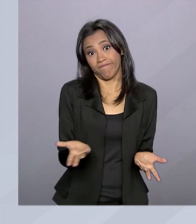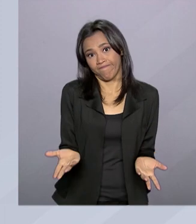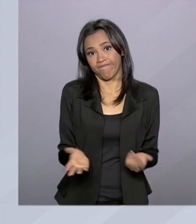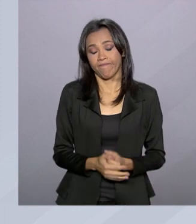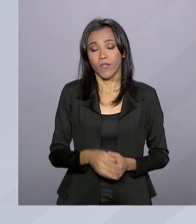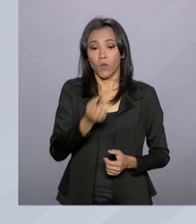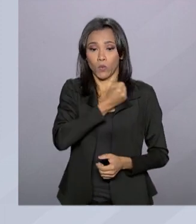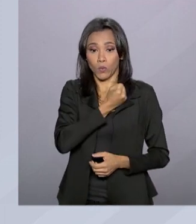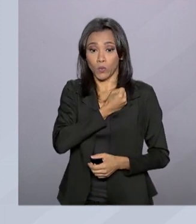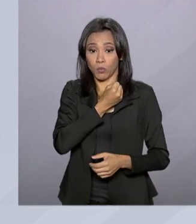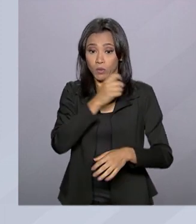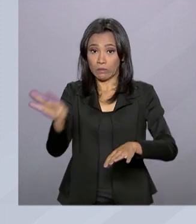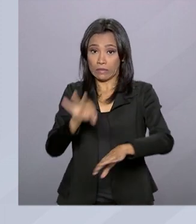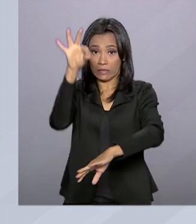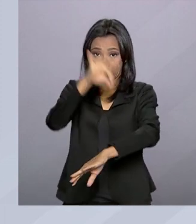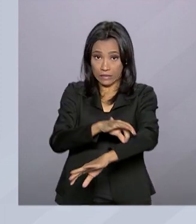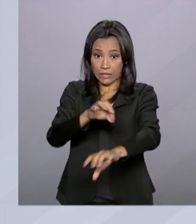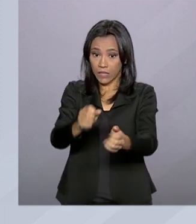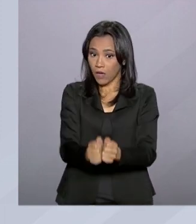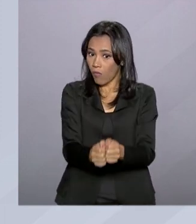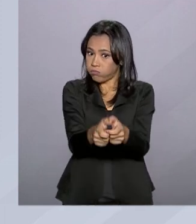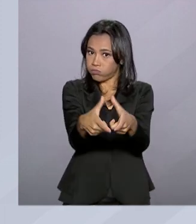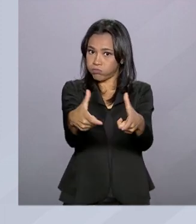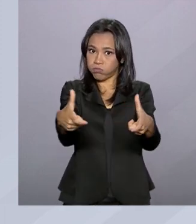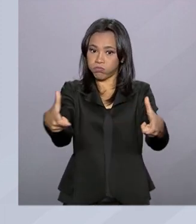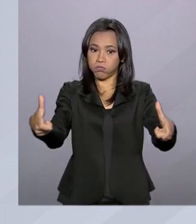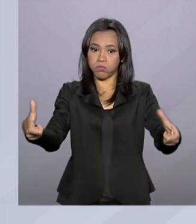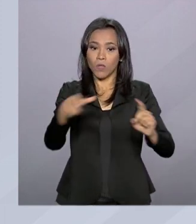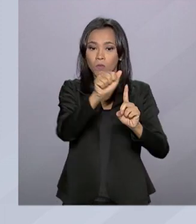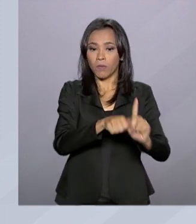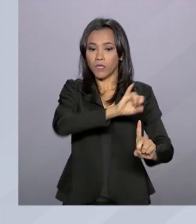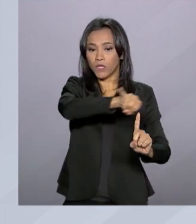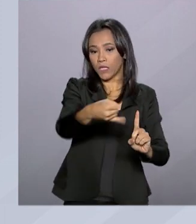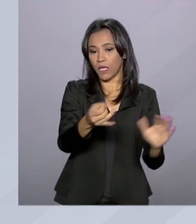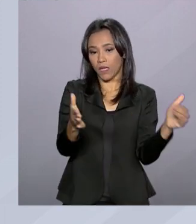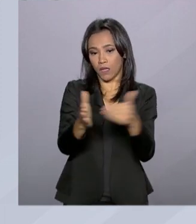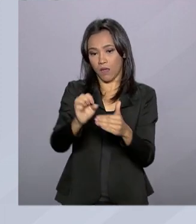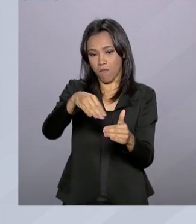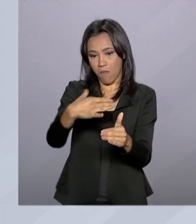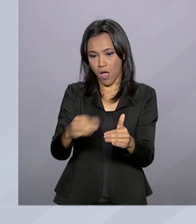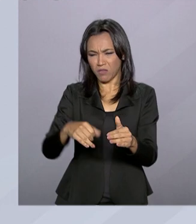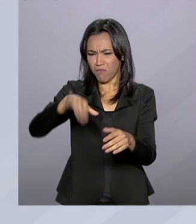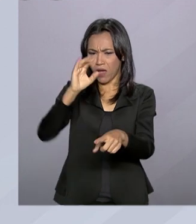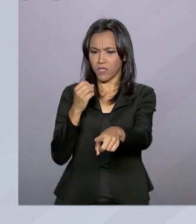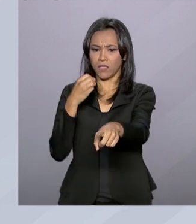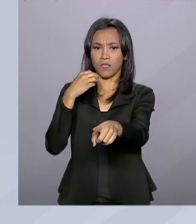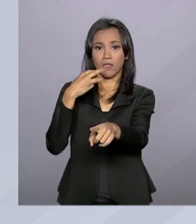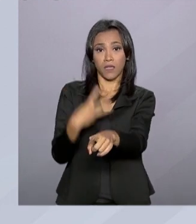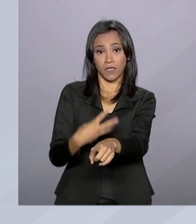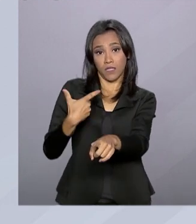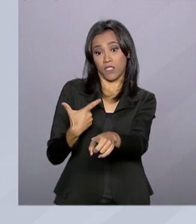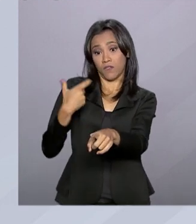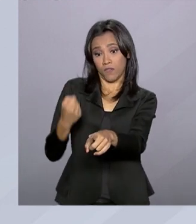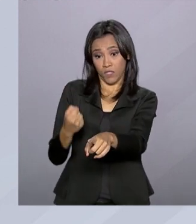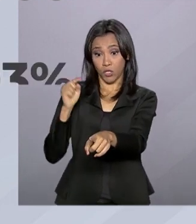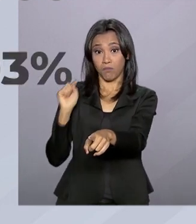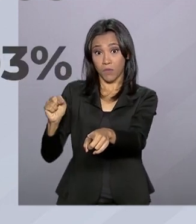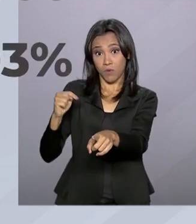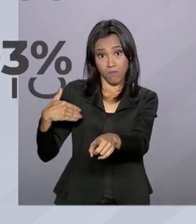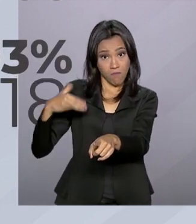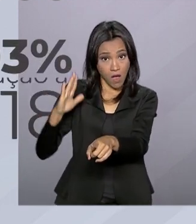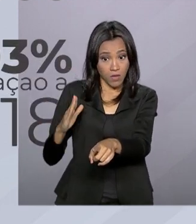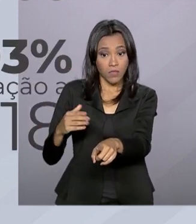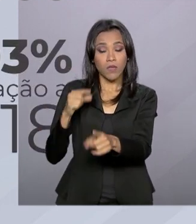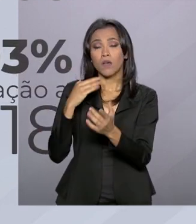dengue disparou no país. De janeiro a março, foram mais de 320 mil casos confirmados. Um